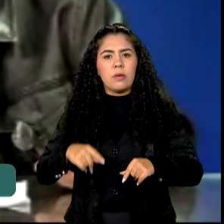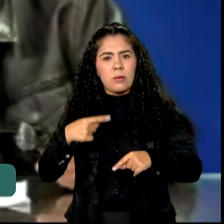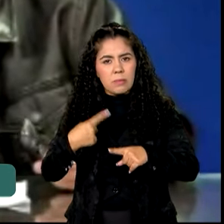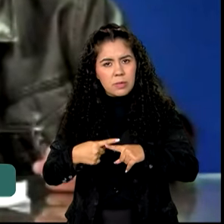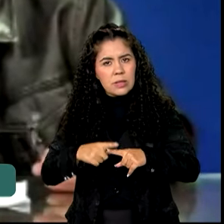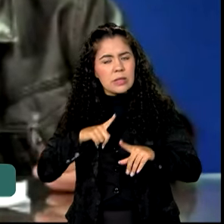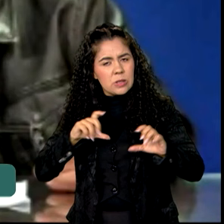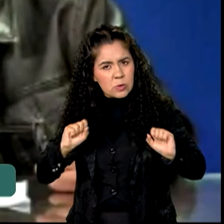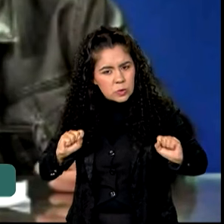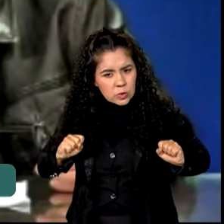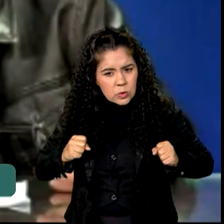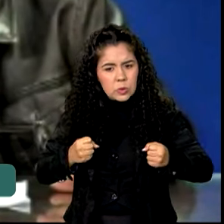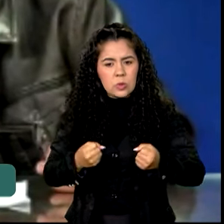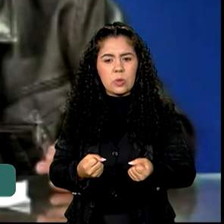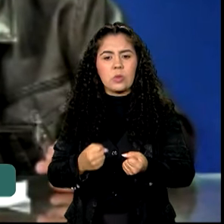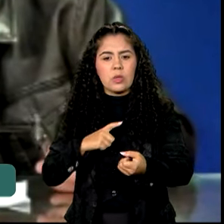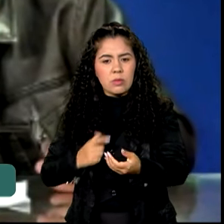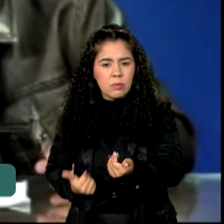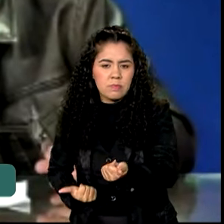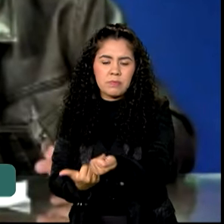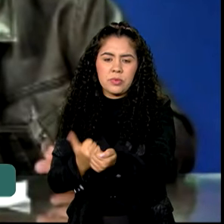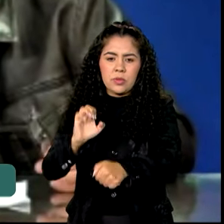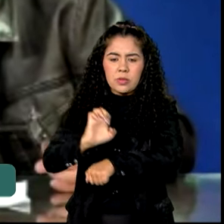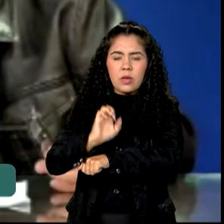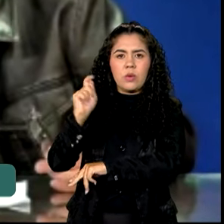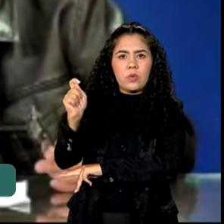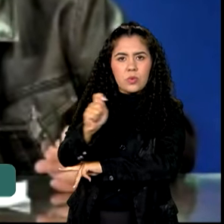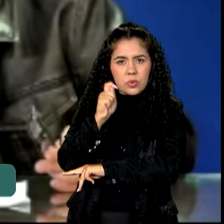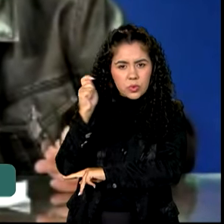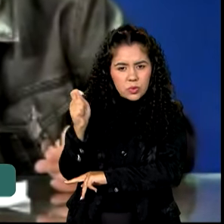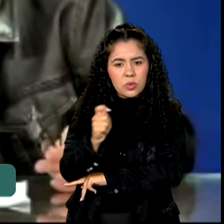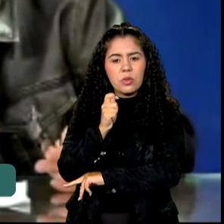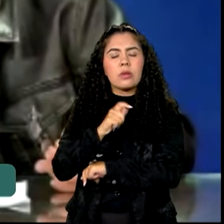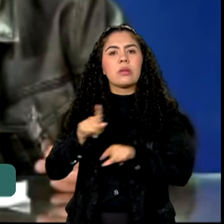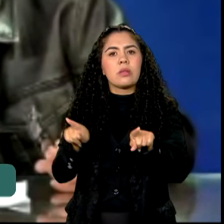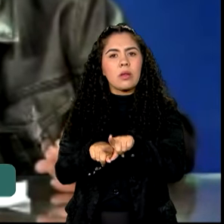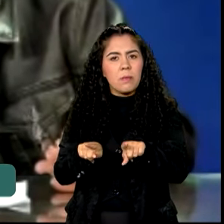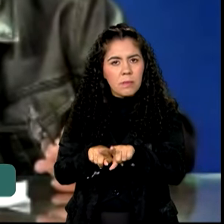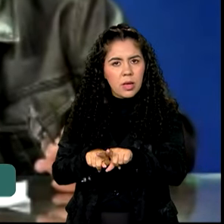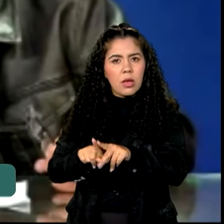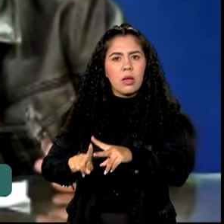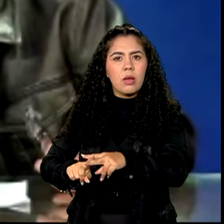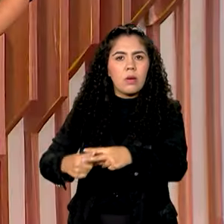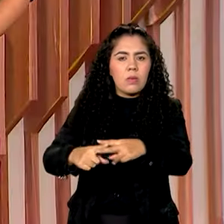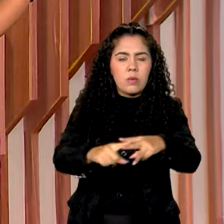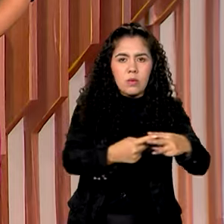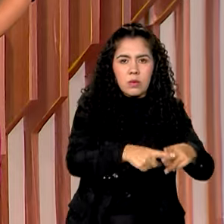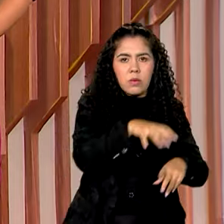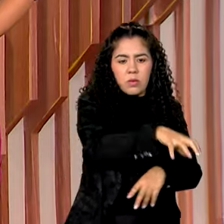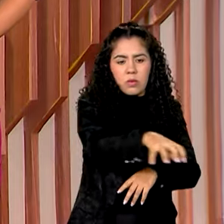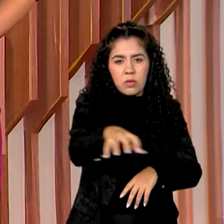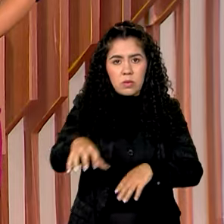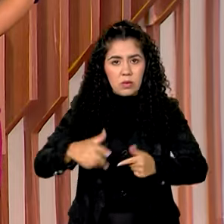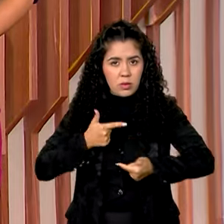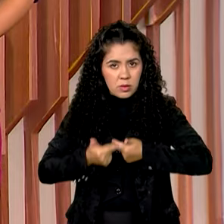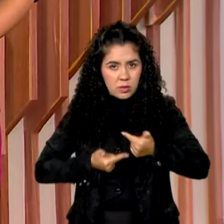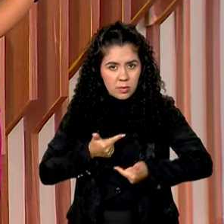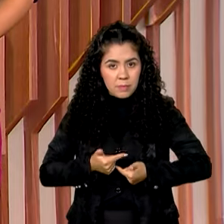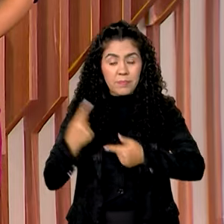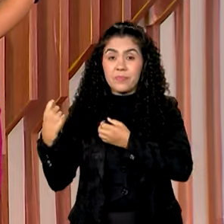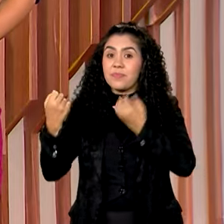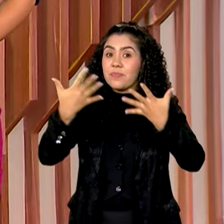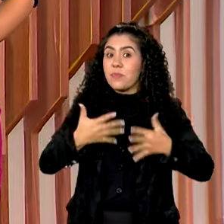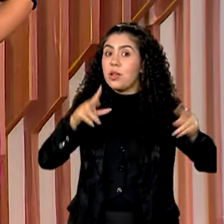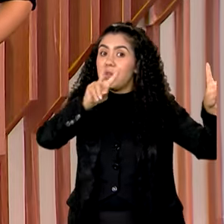recolhão da cidade como o Estado do Rio Grande Sul e na manutenção do esforço de trabalho. E os Jogos